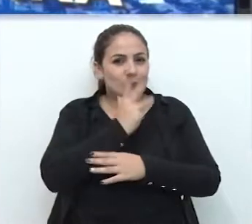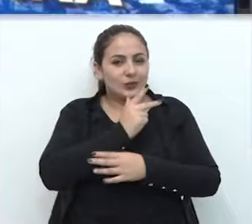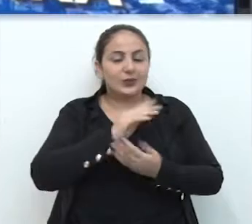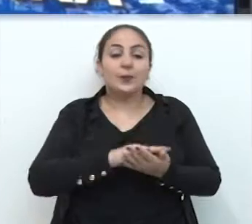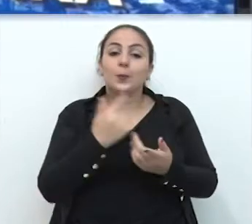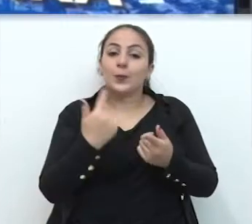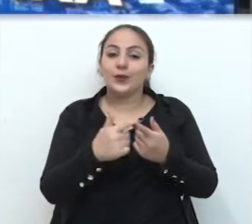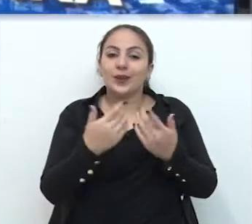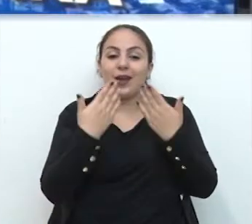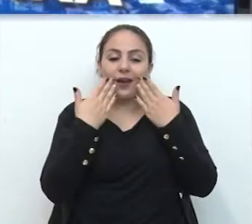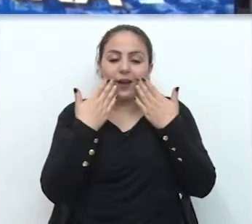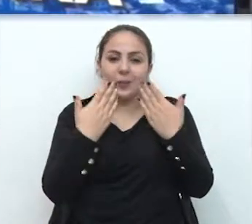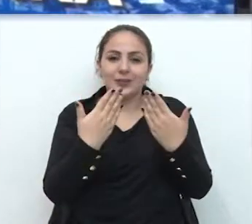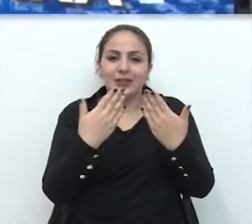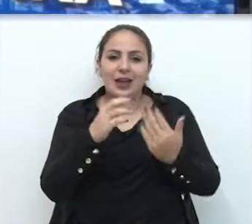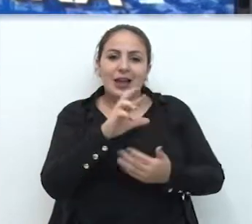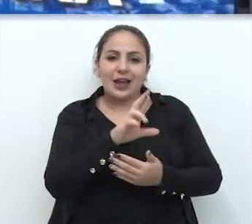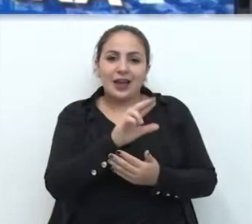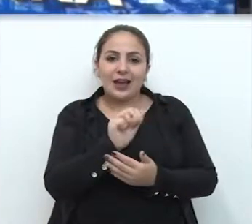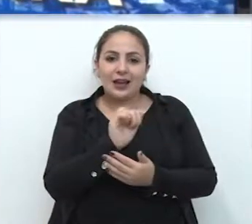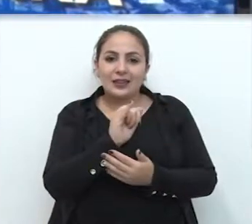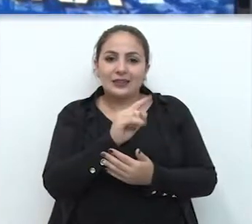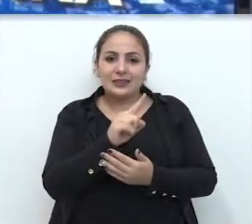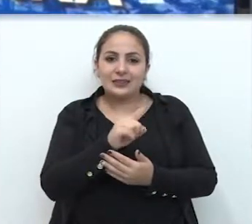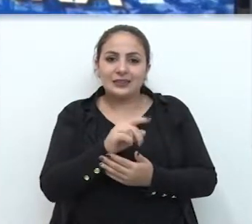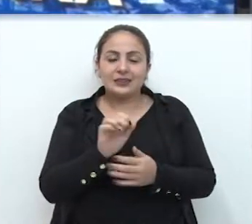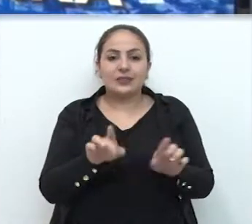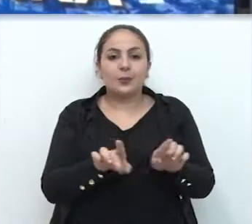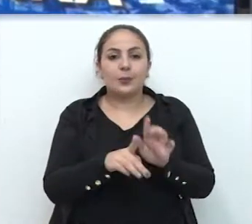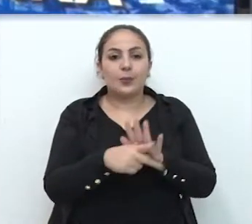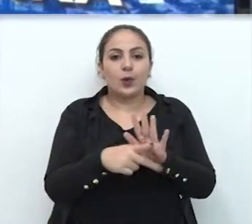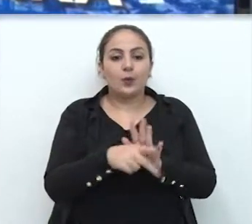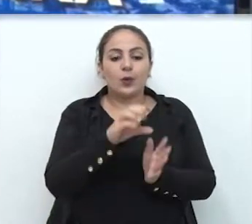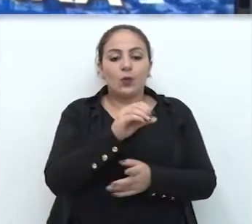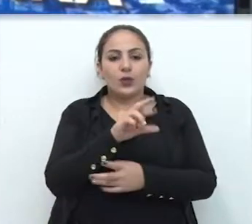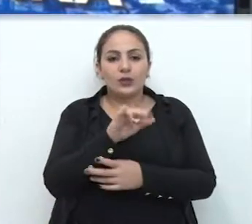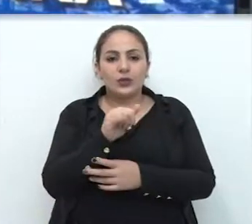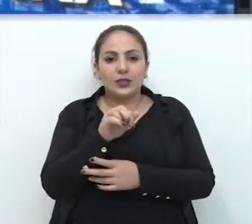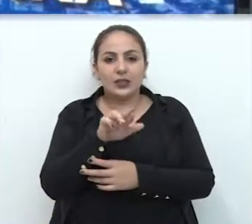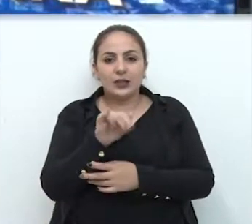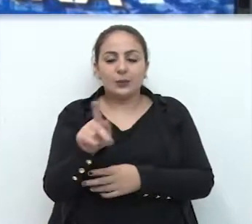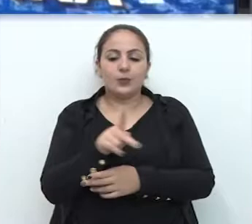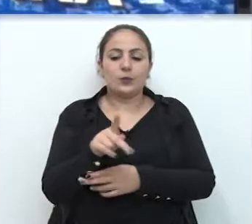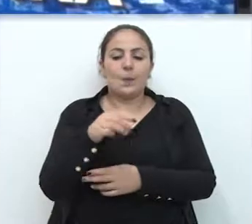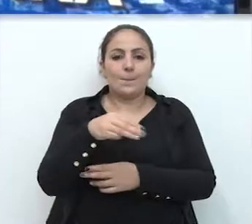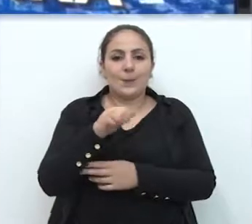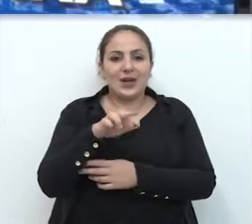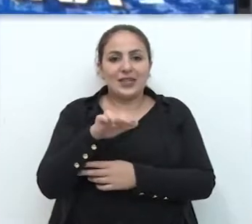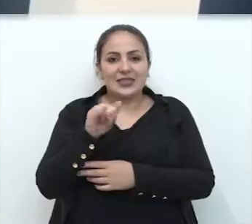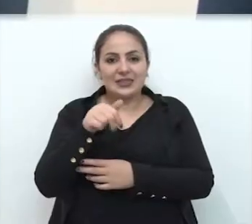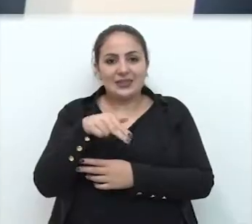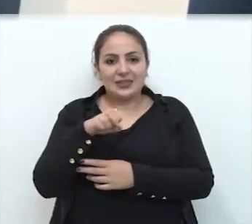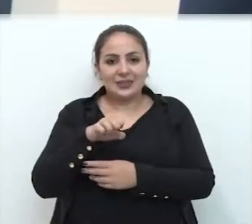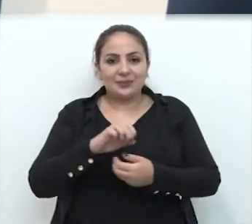bonito. É devido à exposição Raízes com a curadoria da professora Marianne Sbeguin.